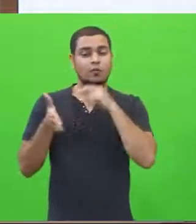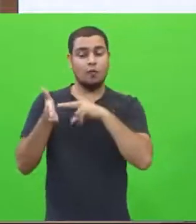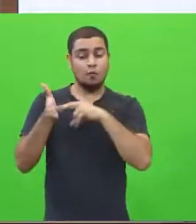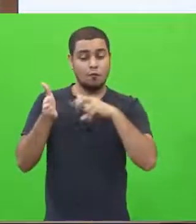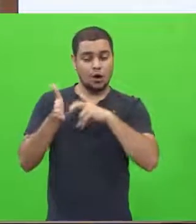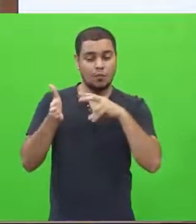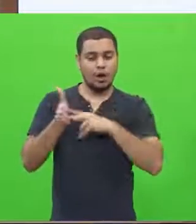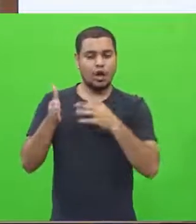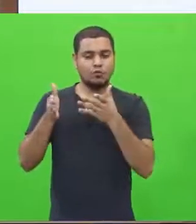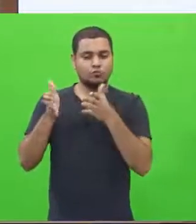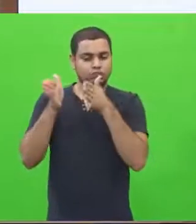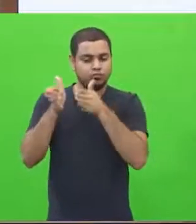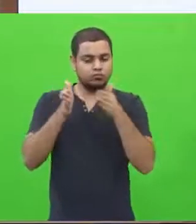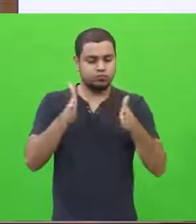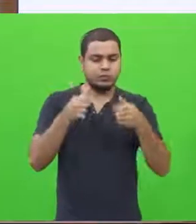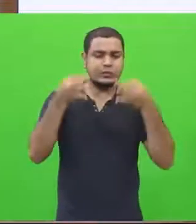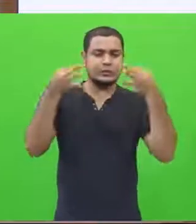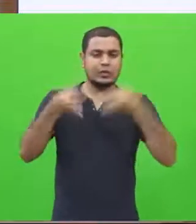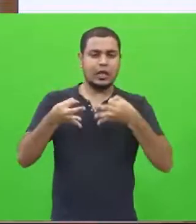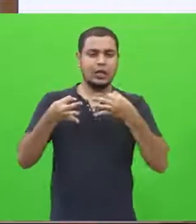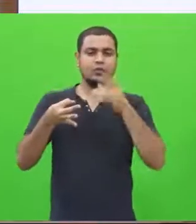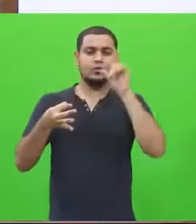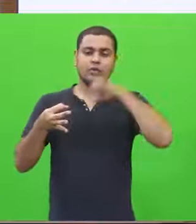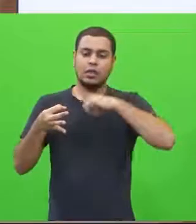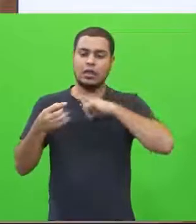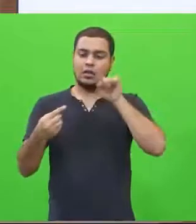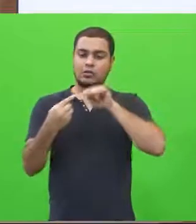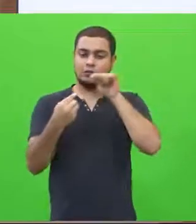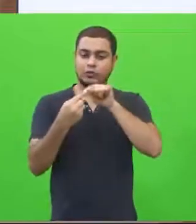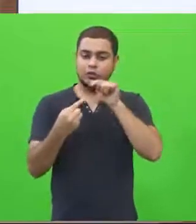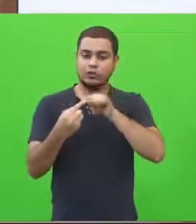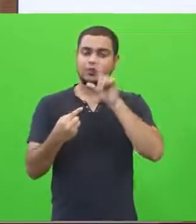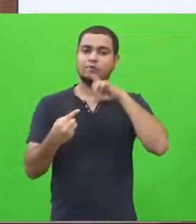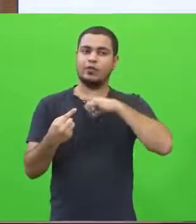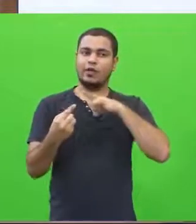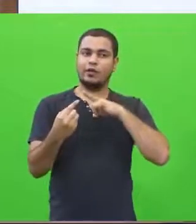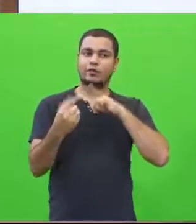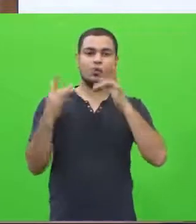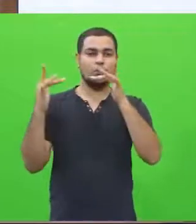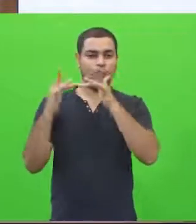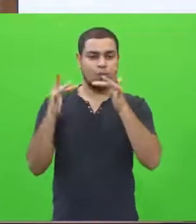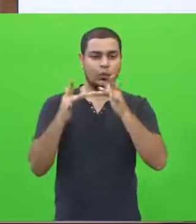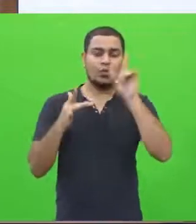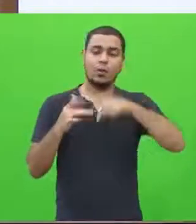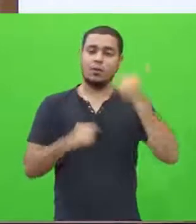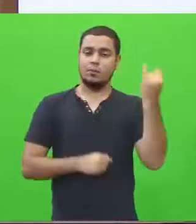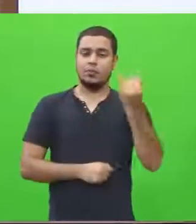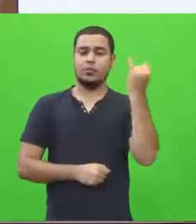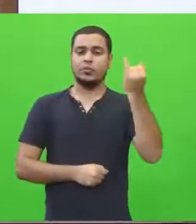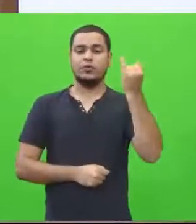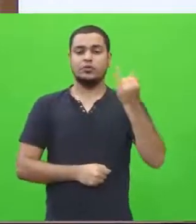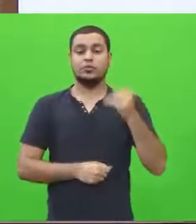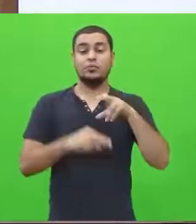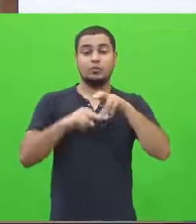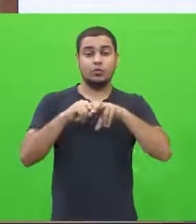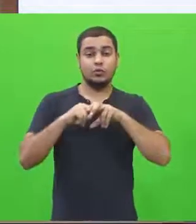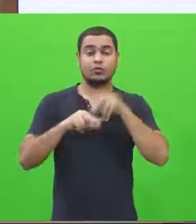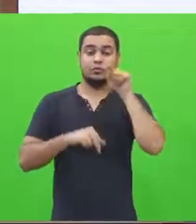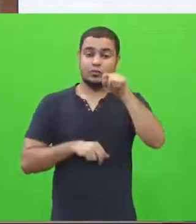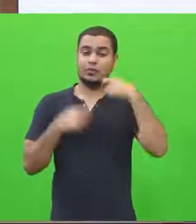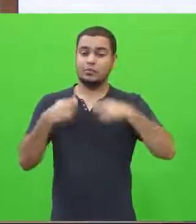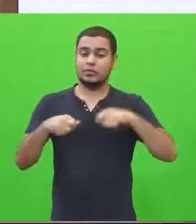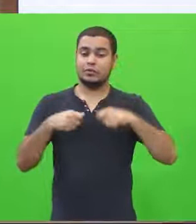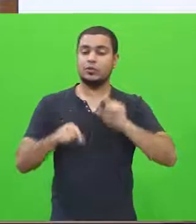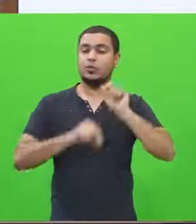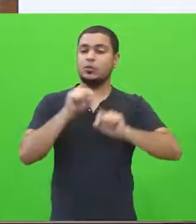adequado, preciso, que vai ao encontro do que você está defendendo, é importante, é importantíssimo. Mas você precisa, antes de